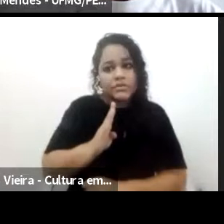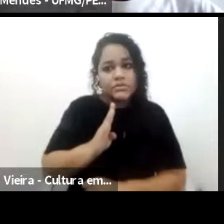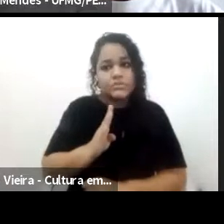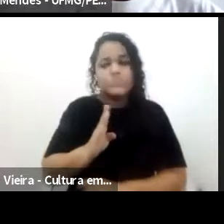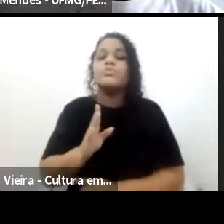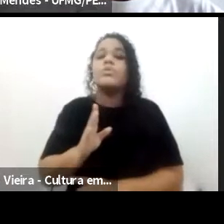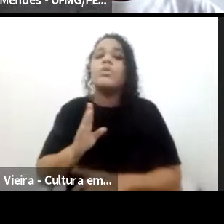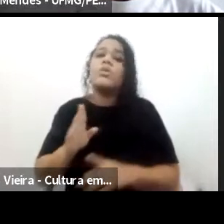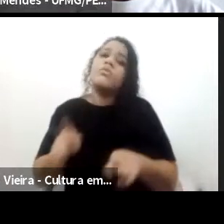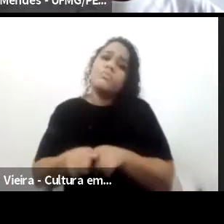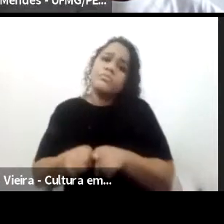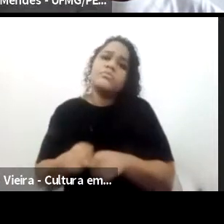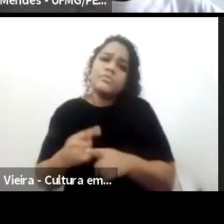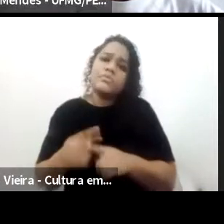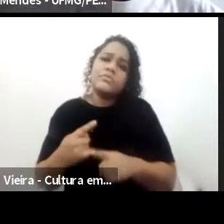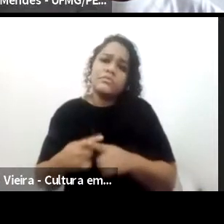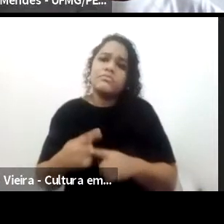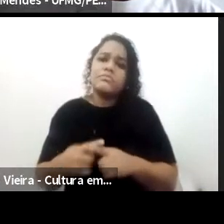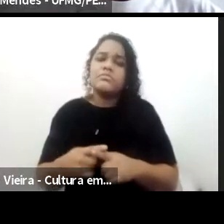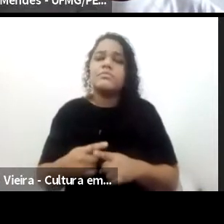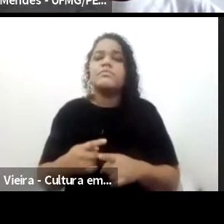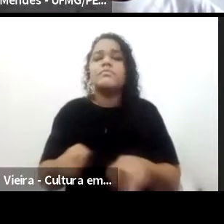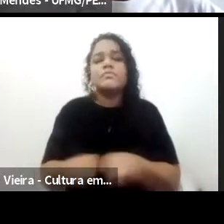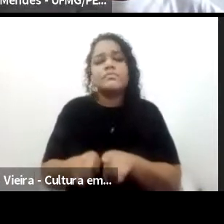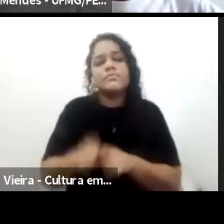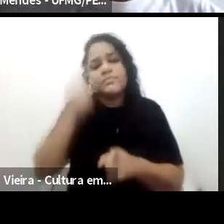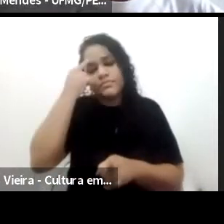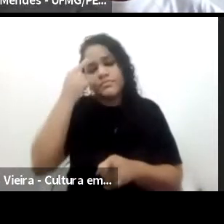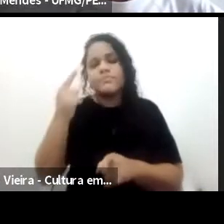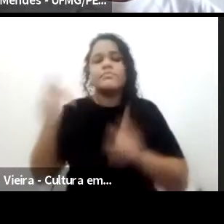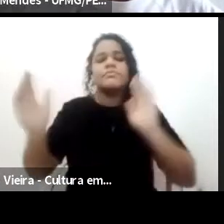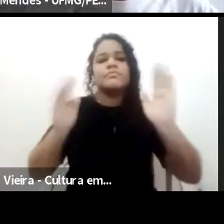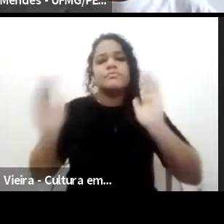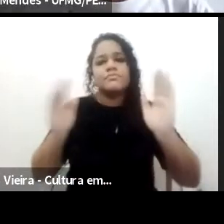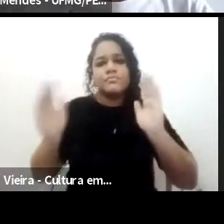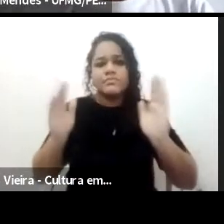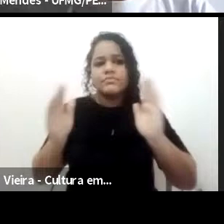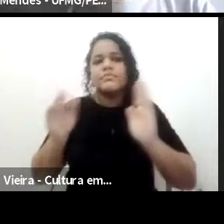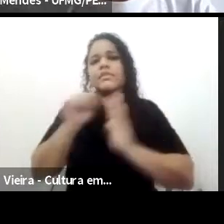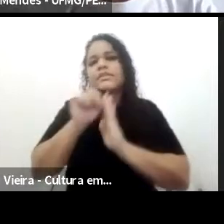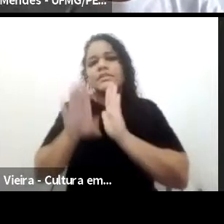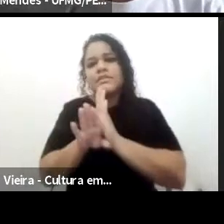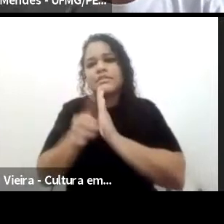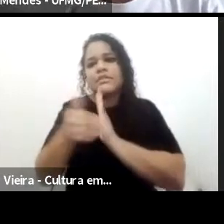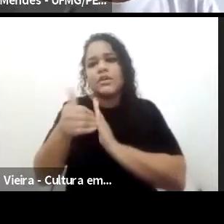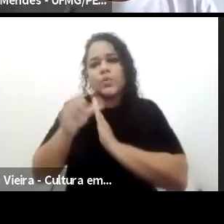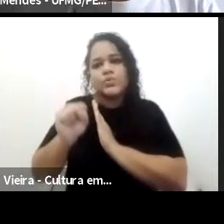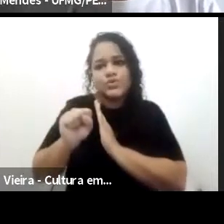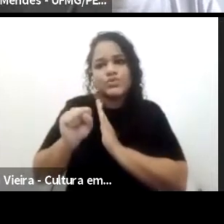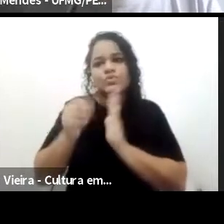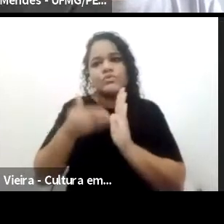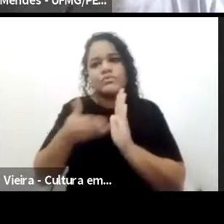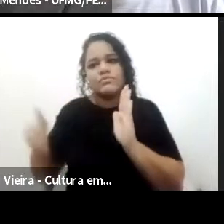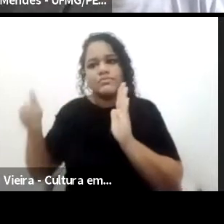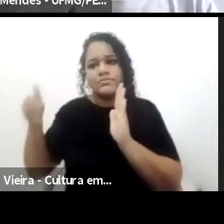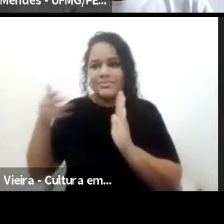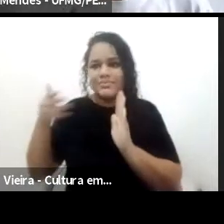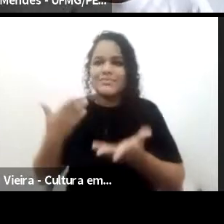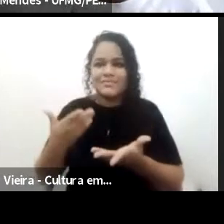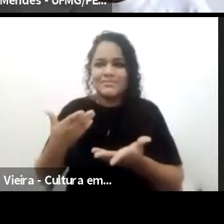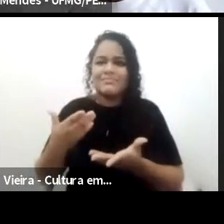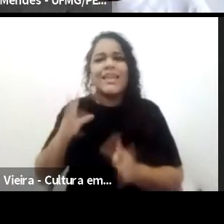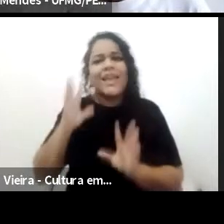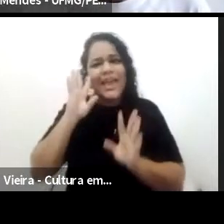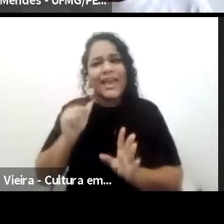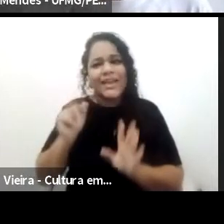XVIII até o século XIX. Então acho que é isso que eu queria dizer. Espero ter contemplado o que se